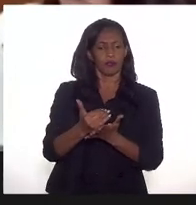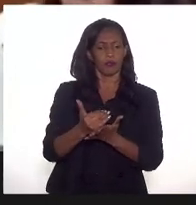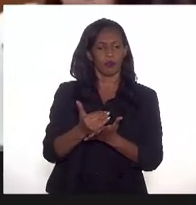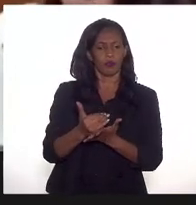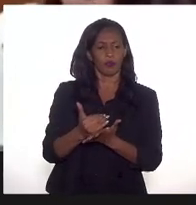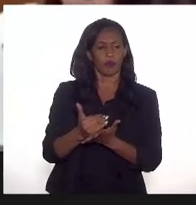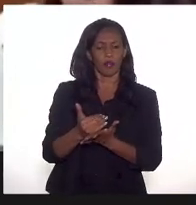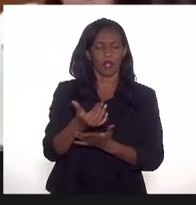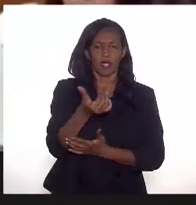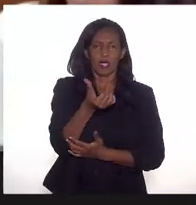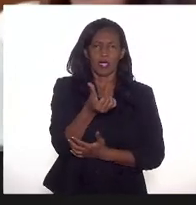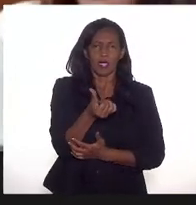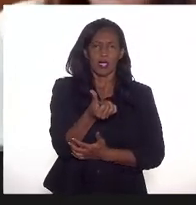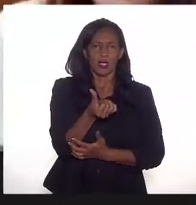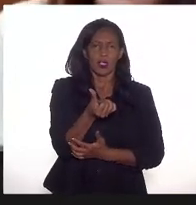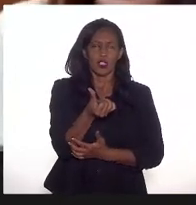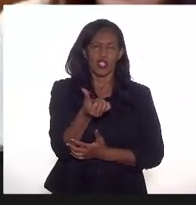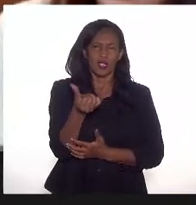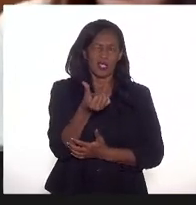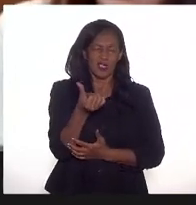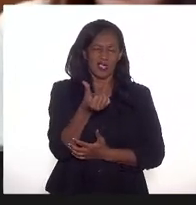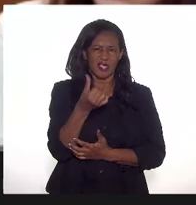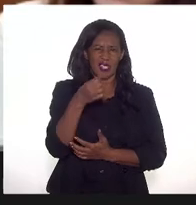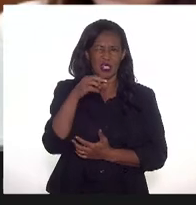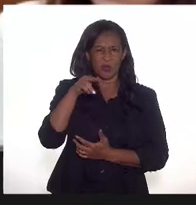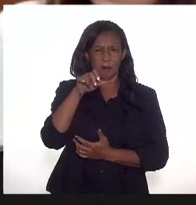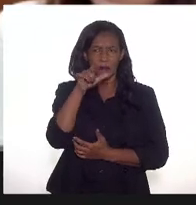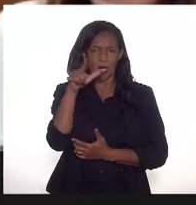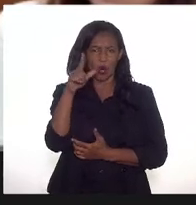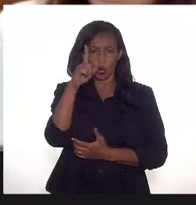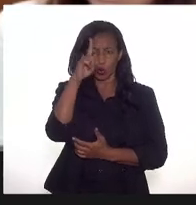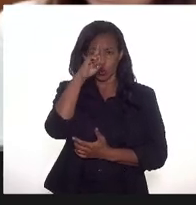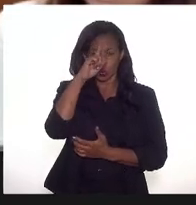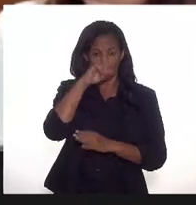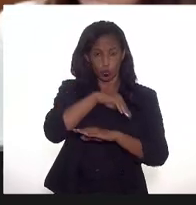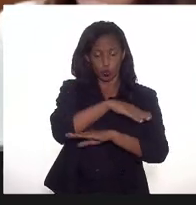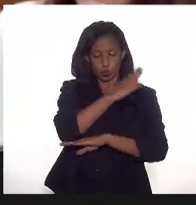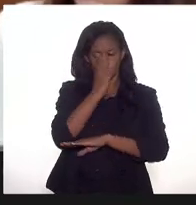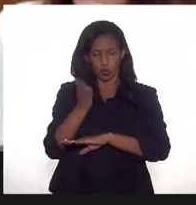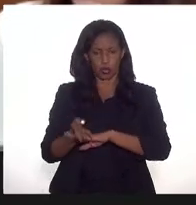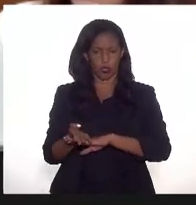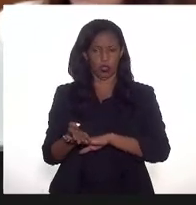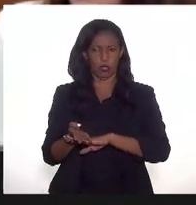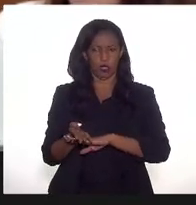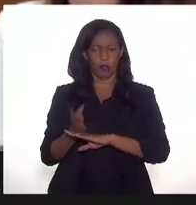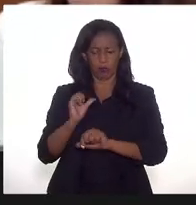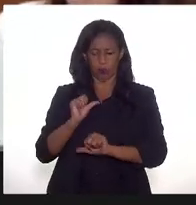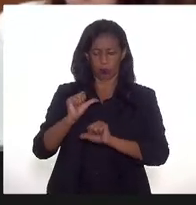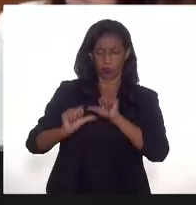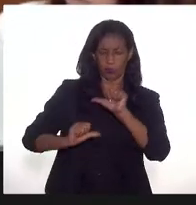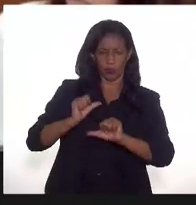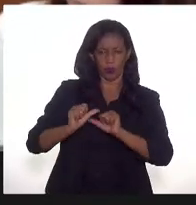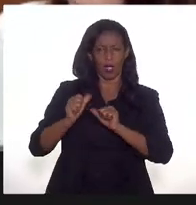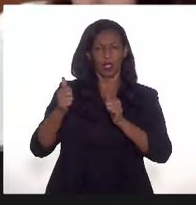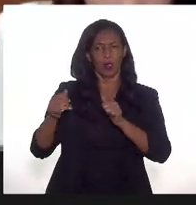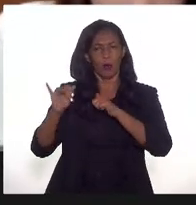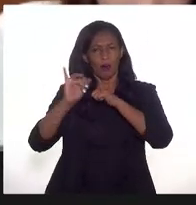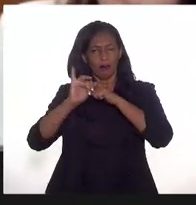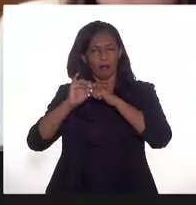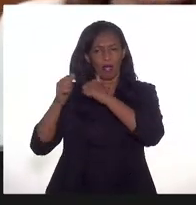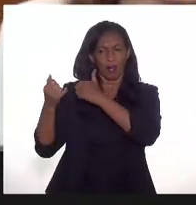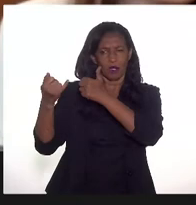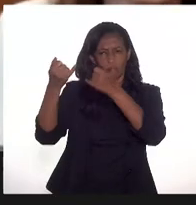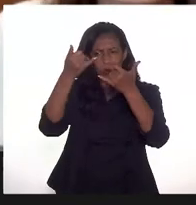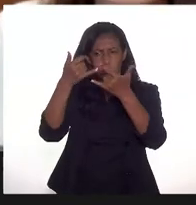dele era 16 milhões de metros por dia. Foi autorizada após as devidas explicações técnicas que a Petrobras